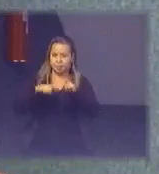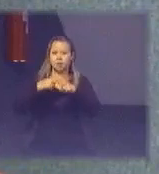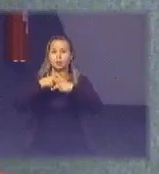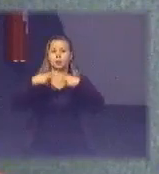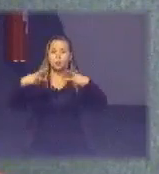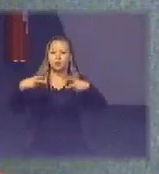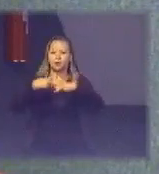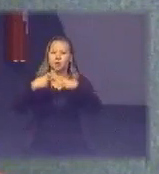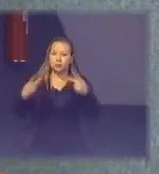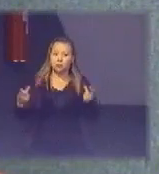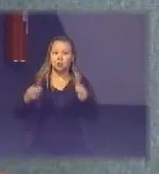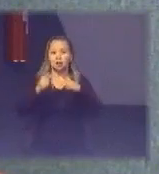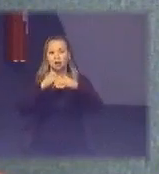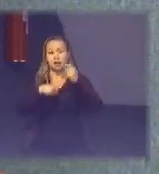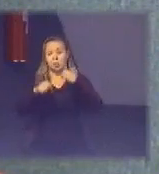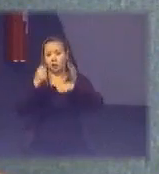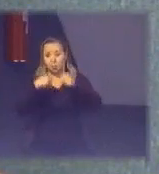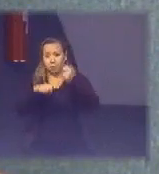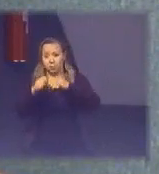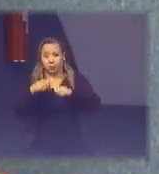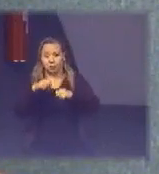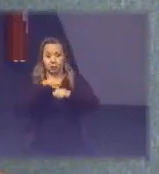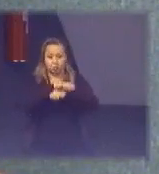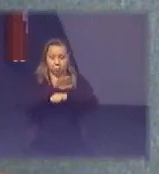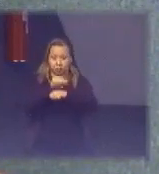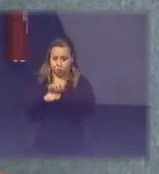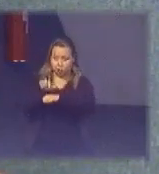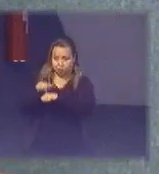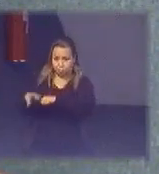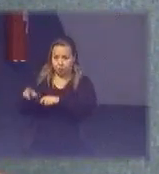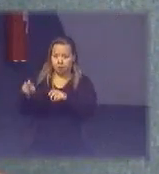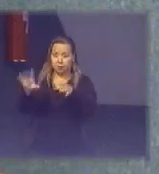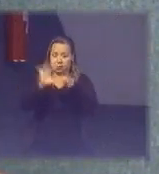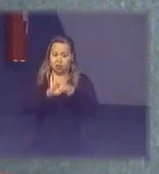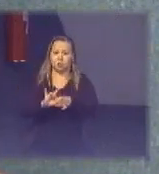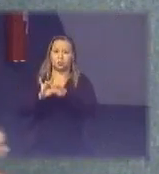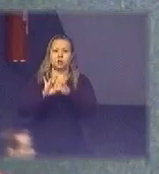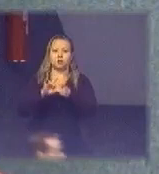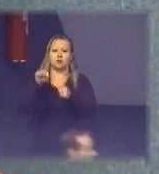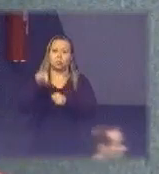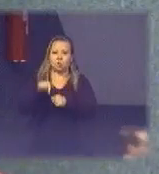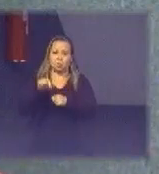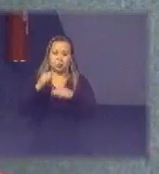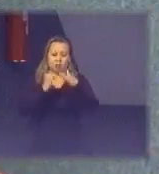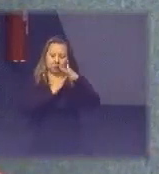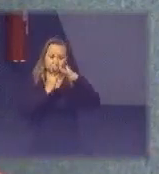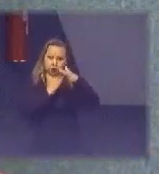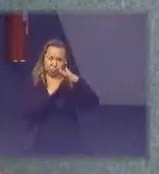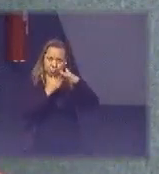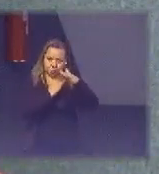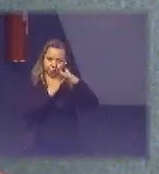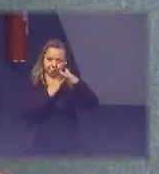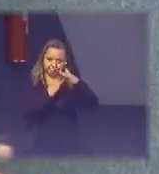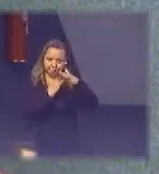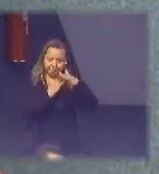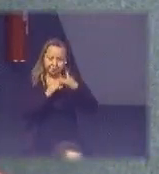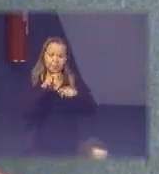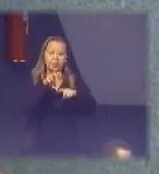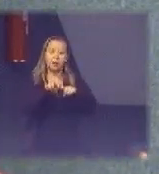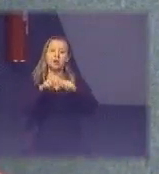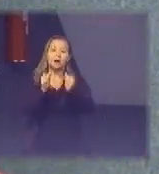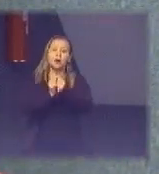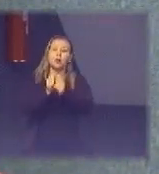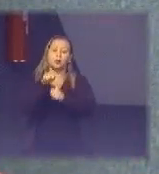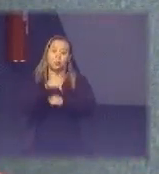comerciantes distribuidores eles se associam a essa entidade gestora e com isso eles conseguem